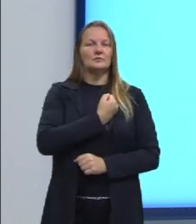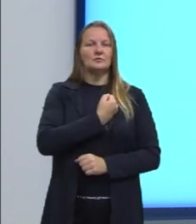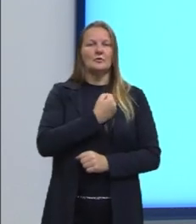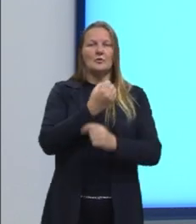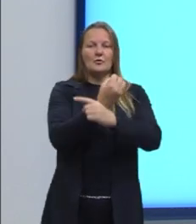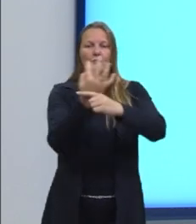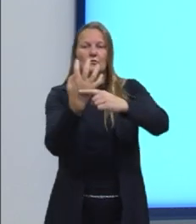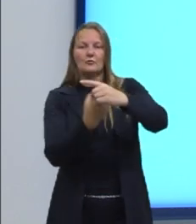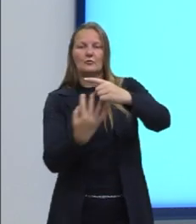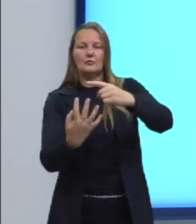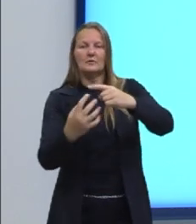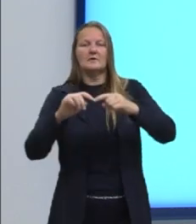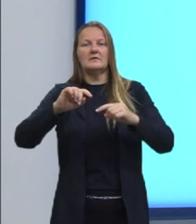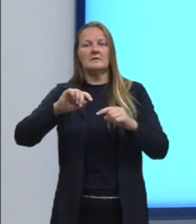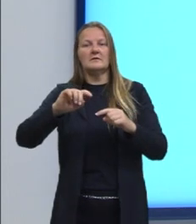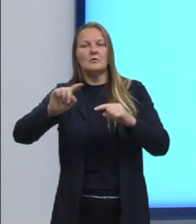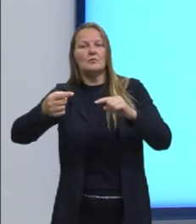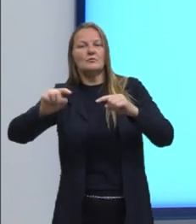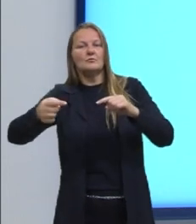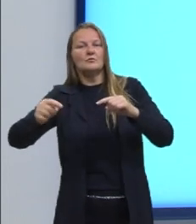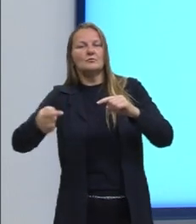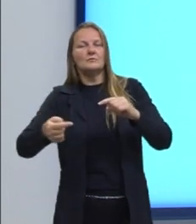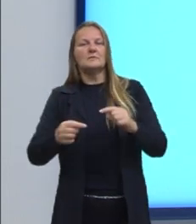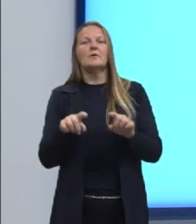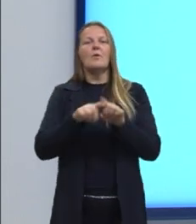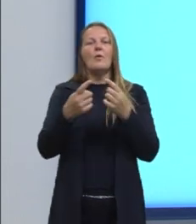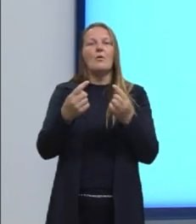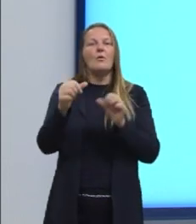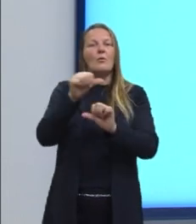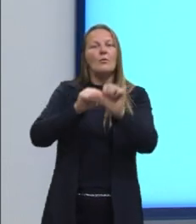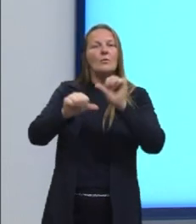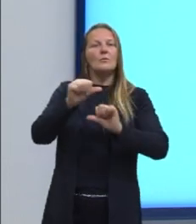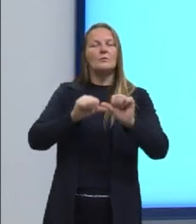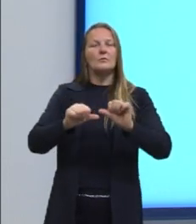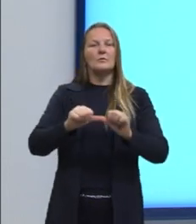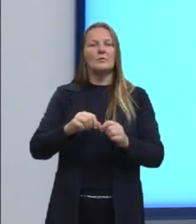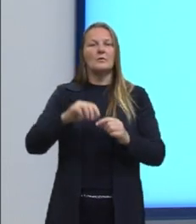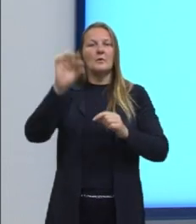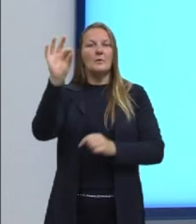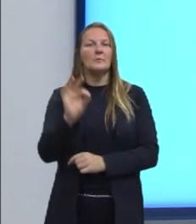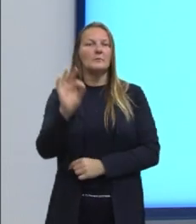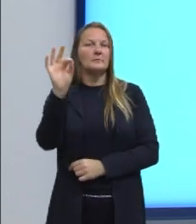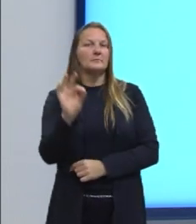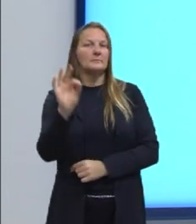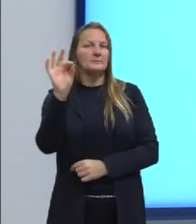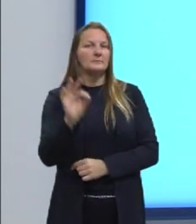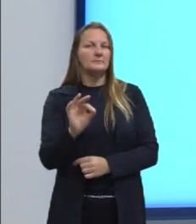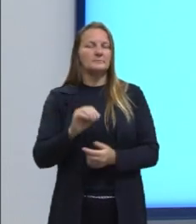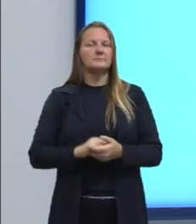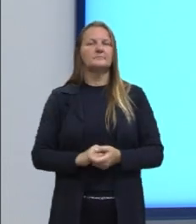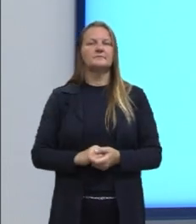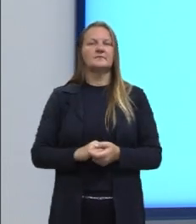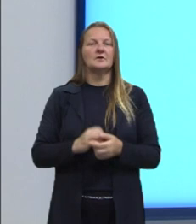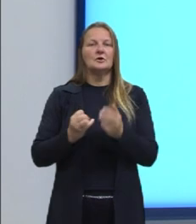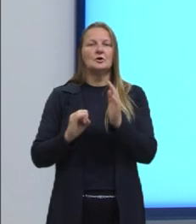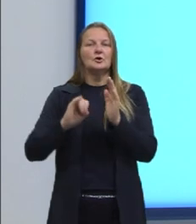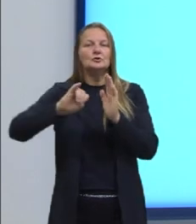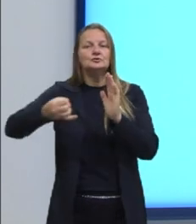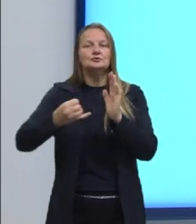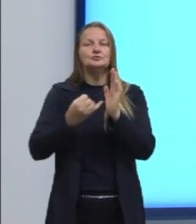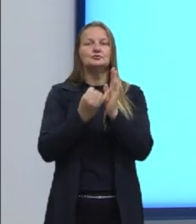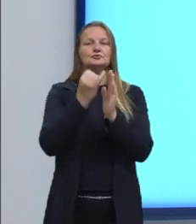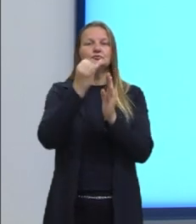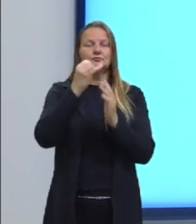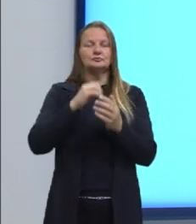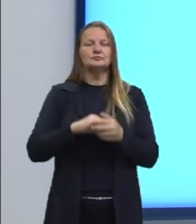fração para um número decimal. Ou como que eu trabalho com porcentagem. Cálculo de juros. Então,